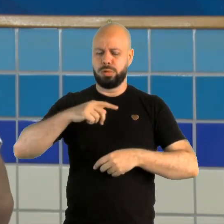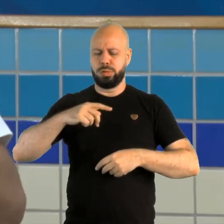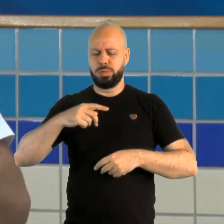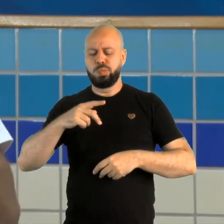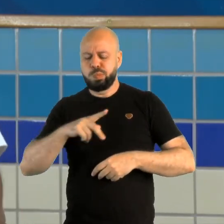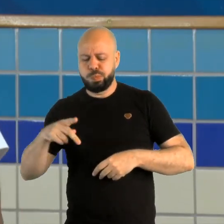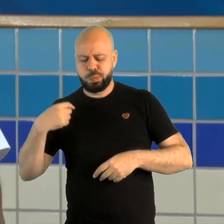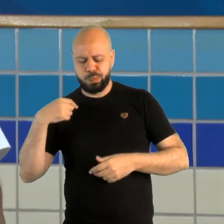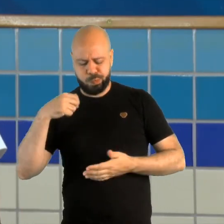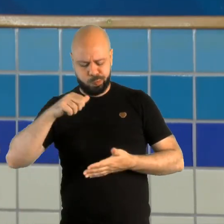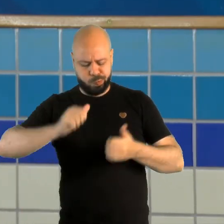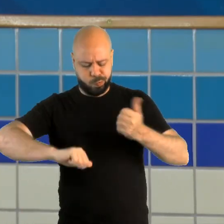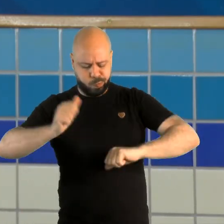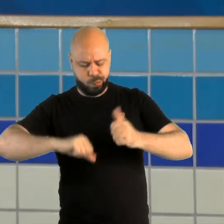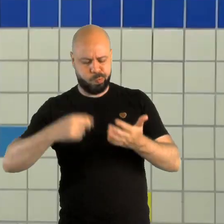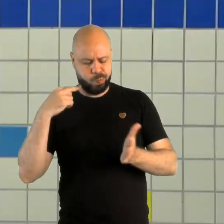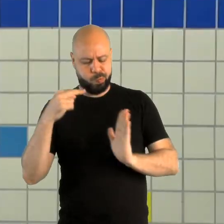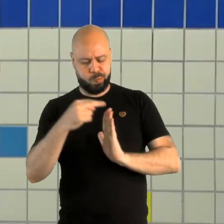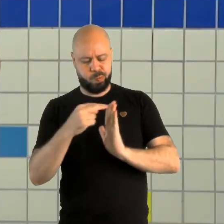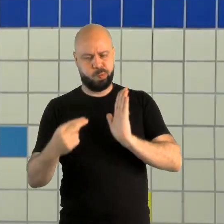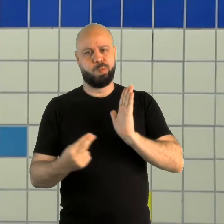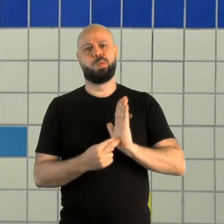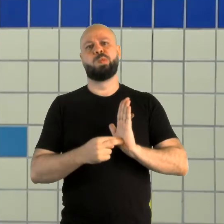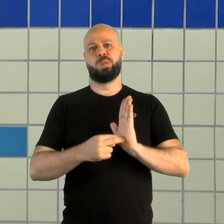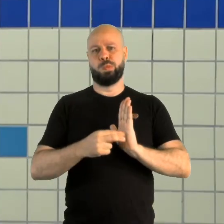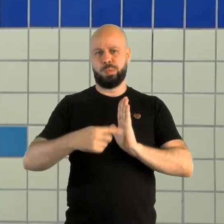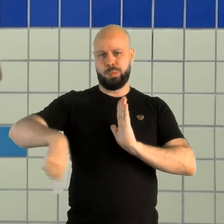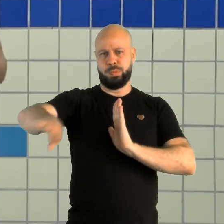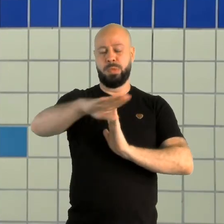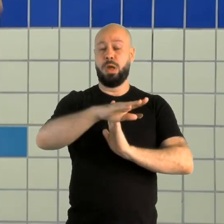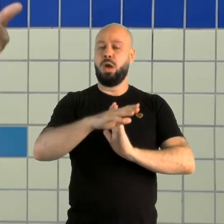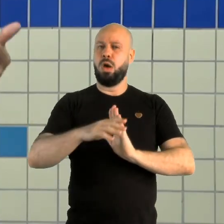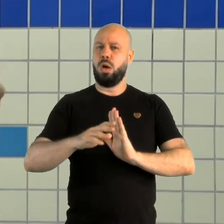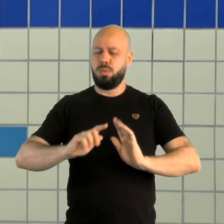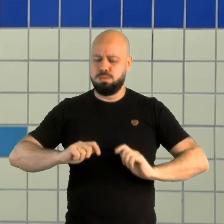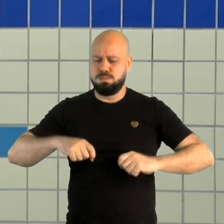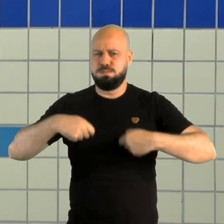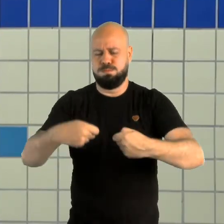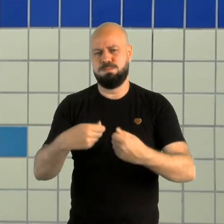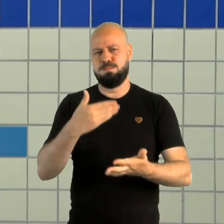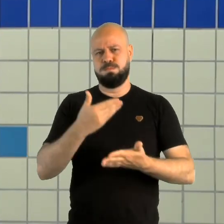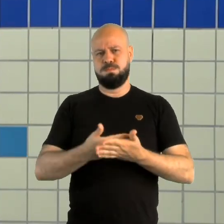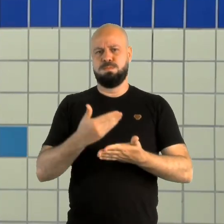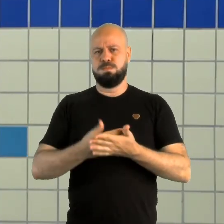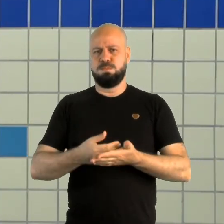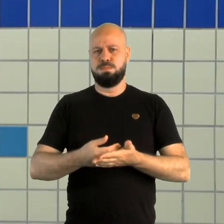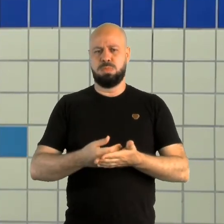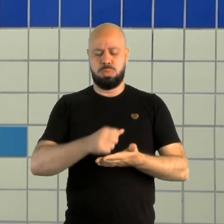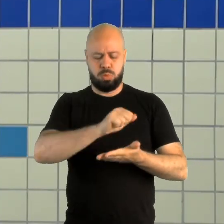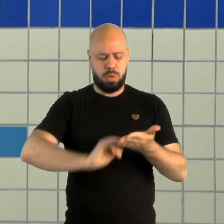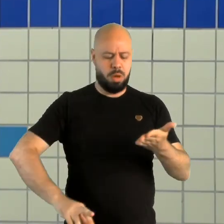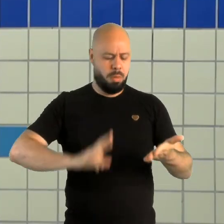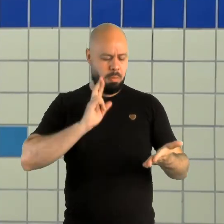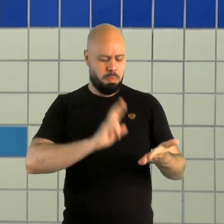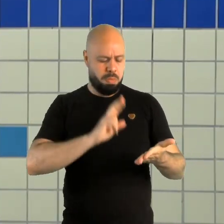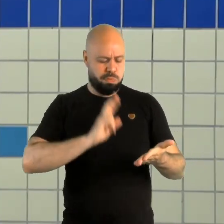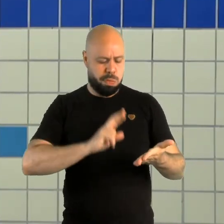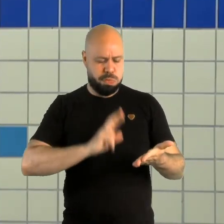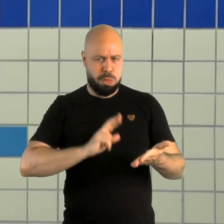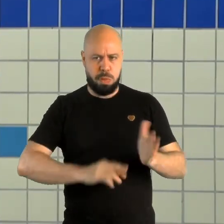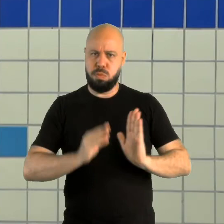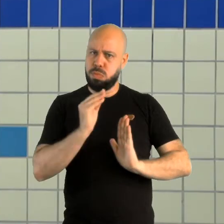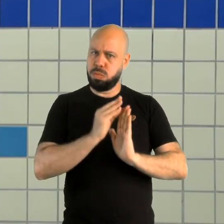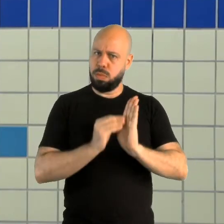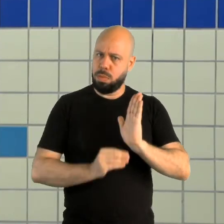vocês. Então, não perca tempo, se dediquem, façam as aulas, respondam todo o nosso conteúdo.